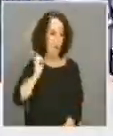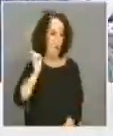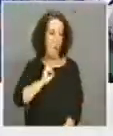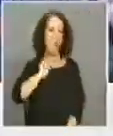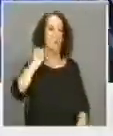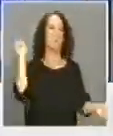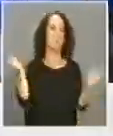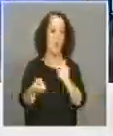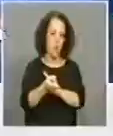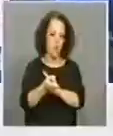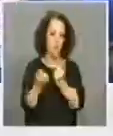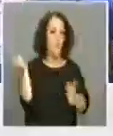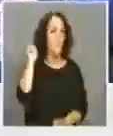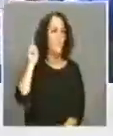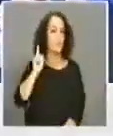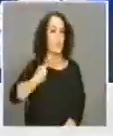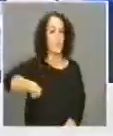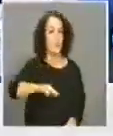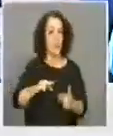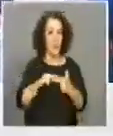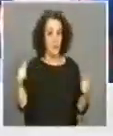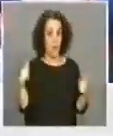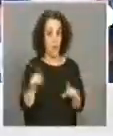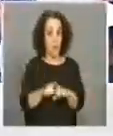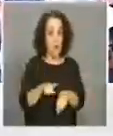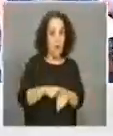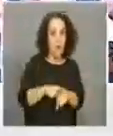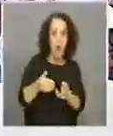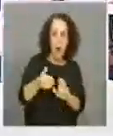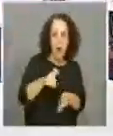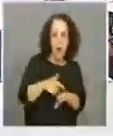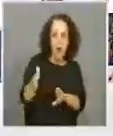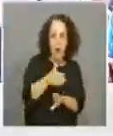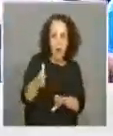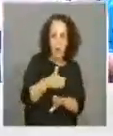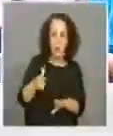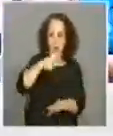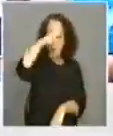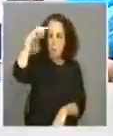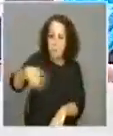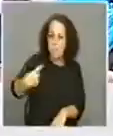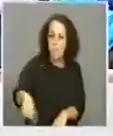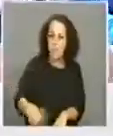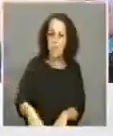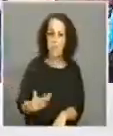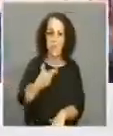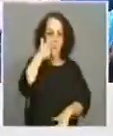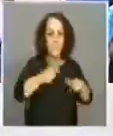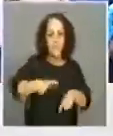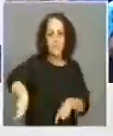consciência de que a Câmara Municipal num momento tão difícil e em que os nossos concidadãos precisavam de facto do nosso